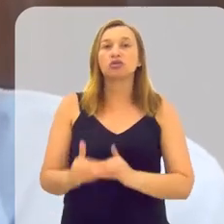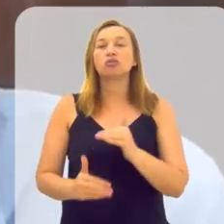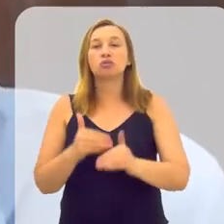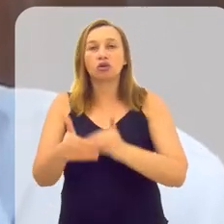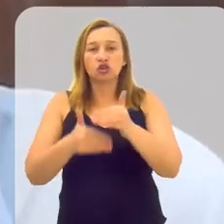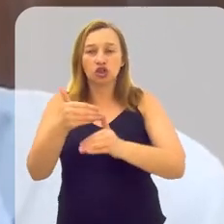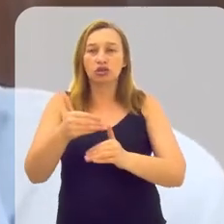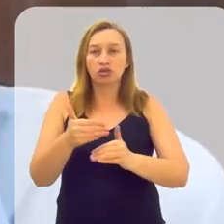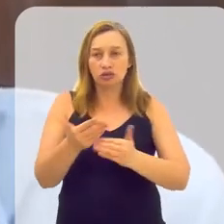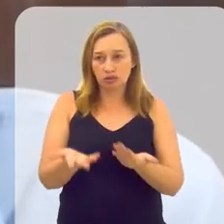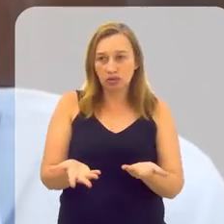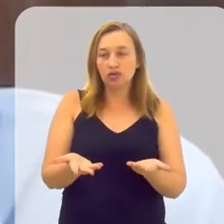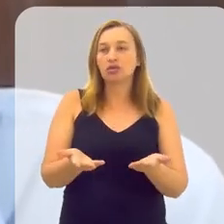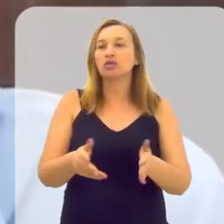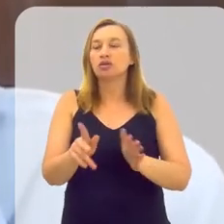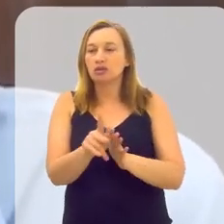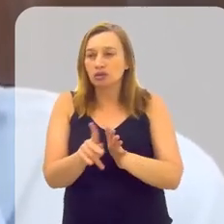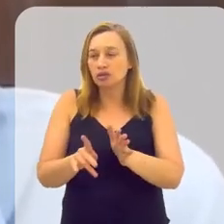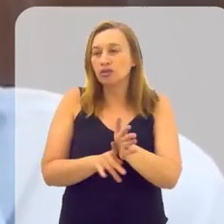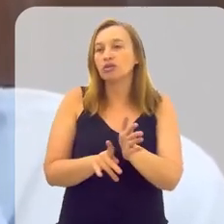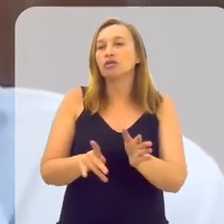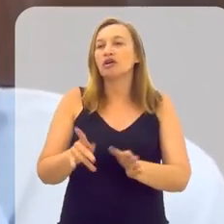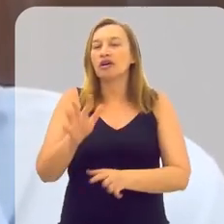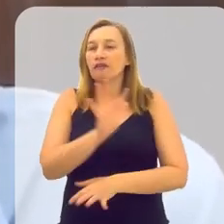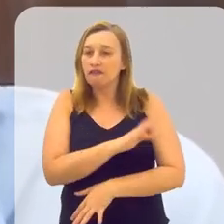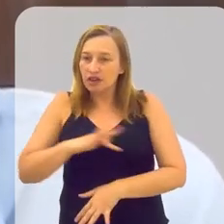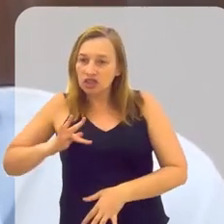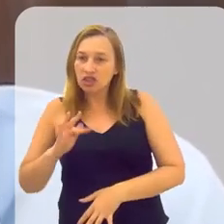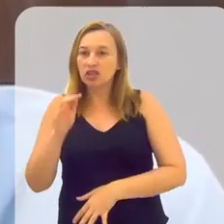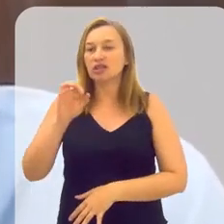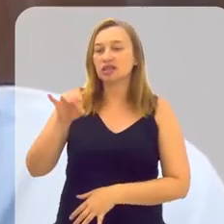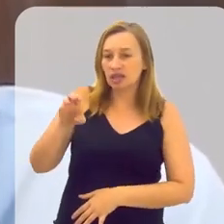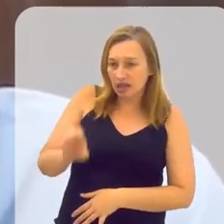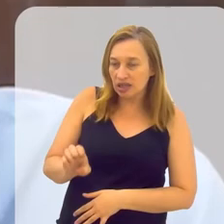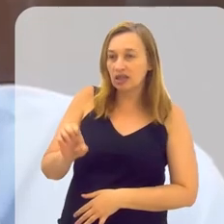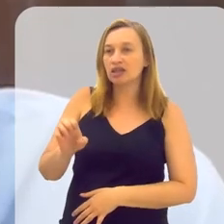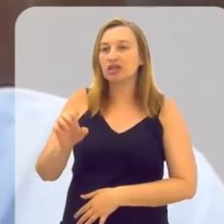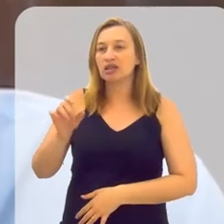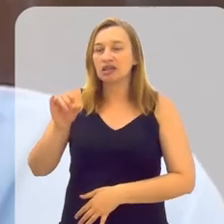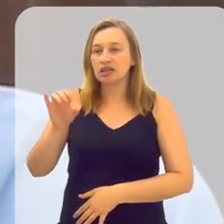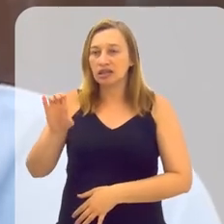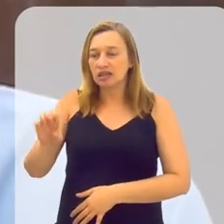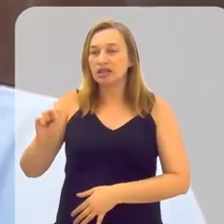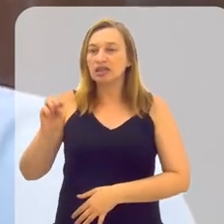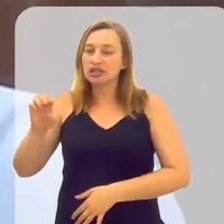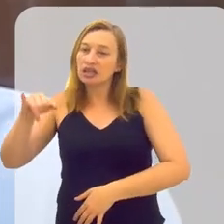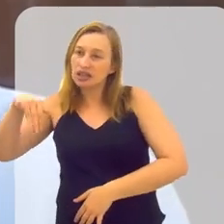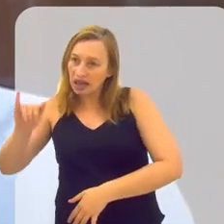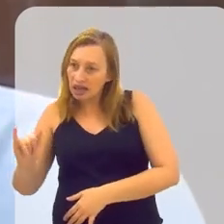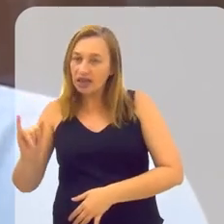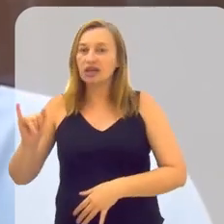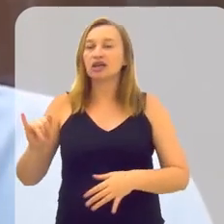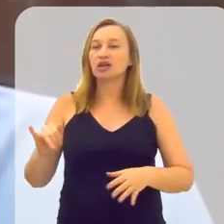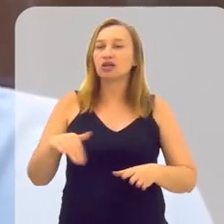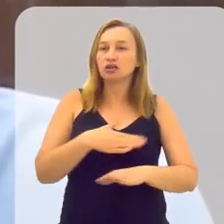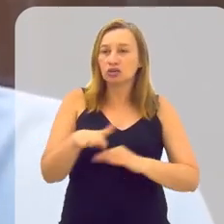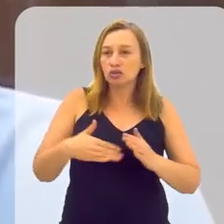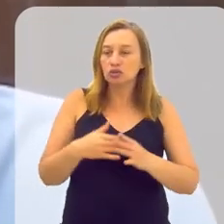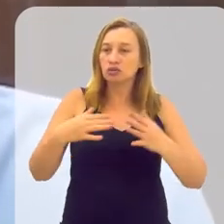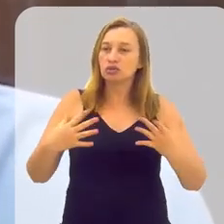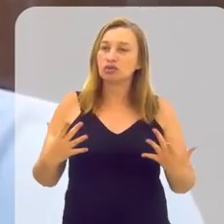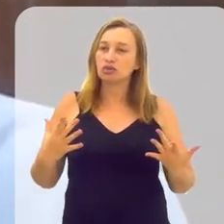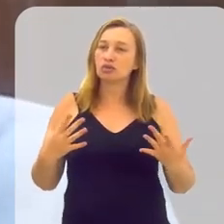aí, dentro desse processo de desenvolvimento de soluções, a AFSJAN, o CES, o SENAI, todas as nossas instituições dentro do sistema